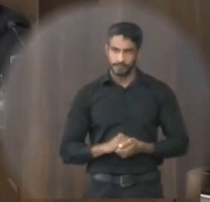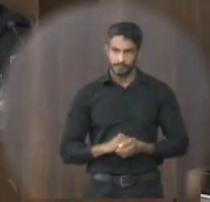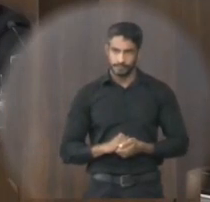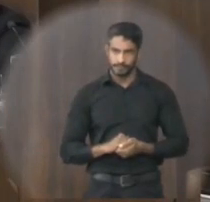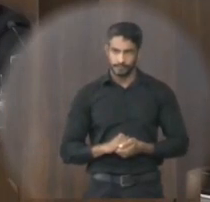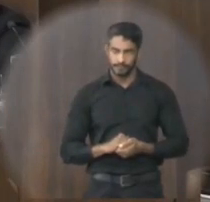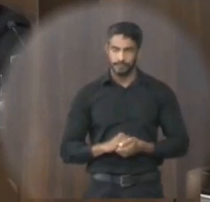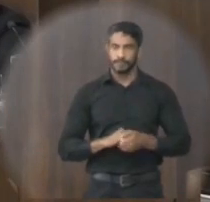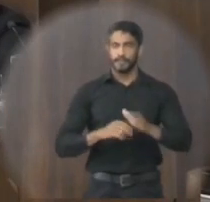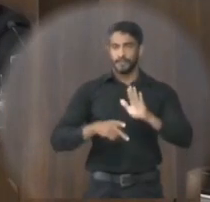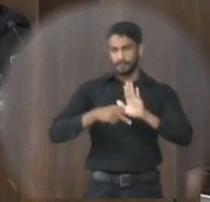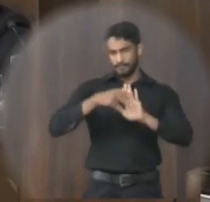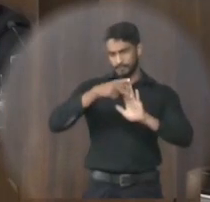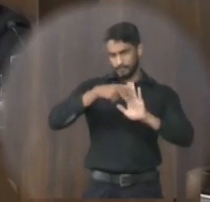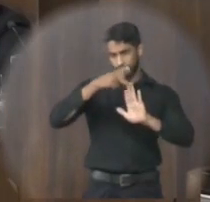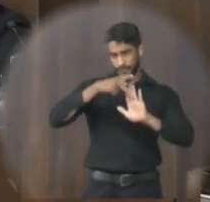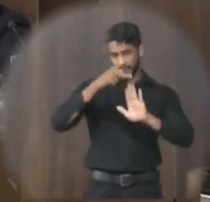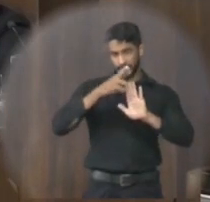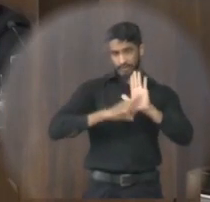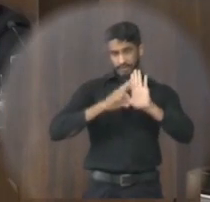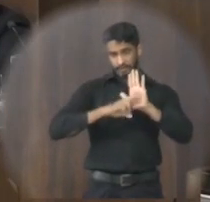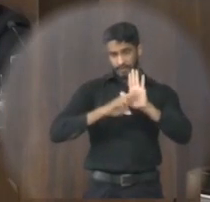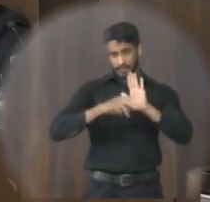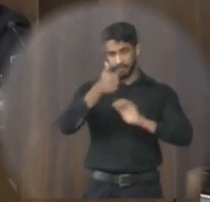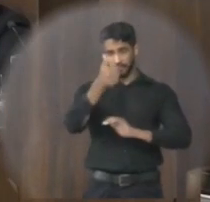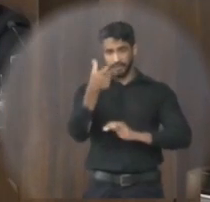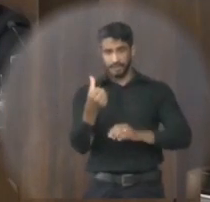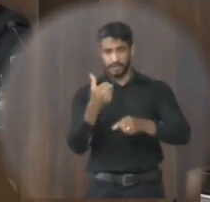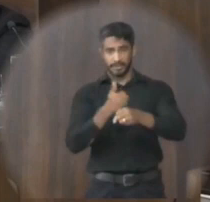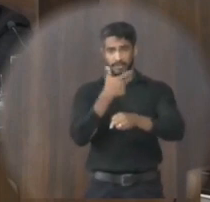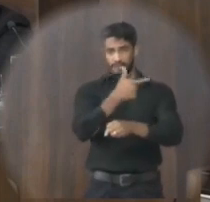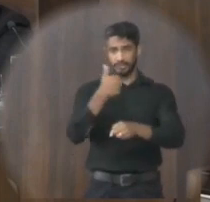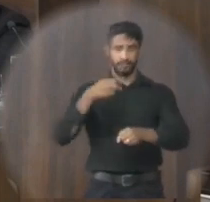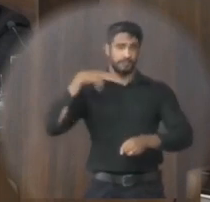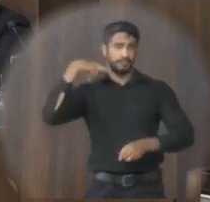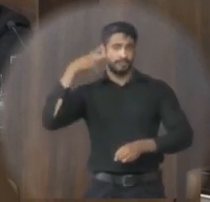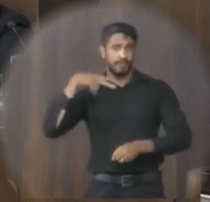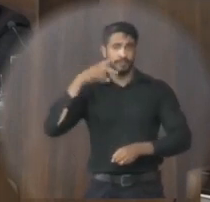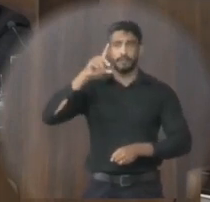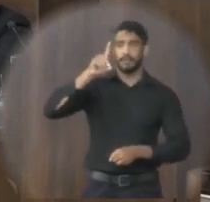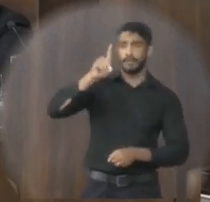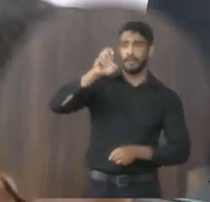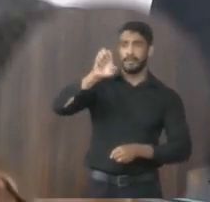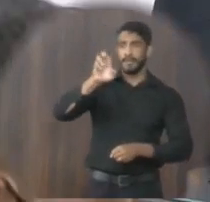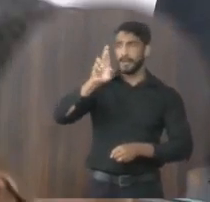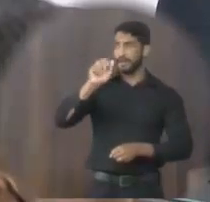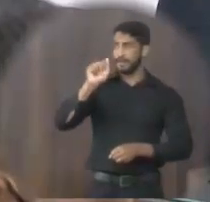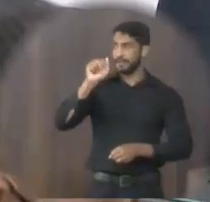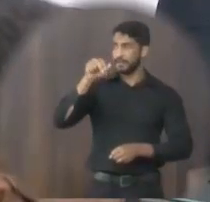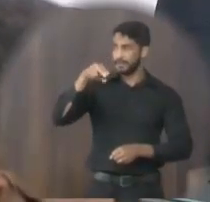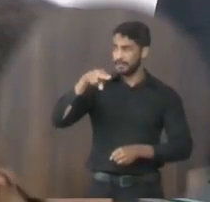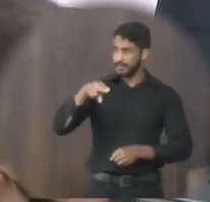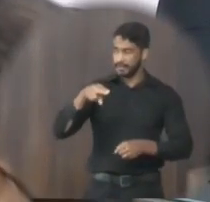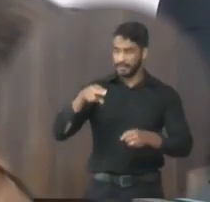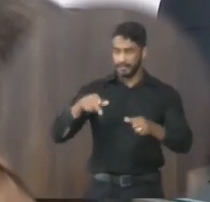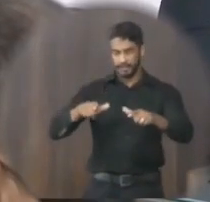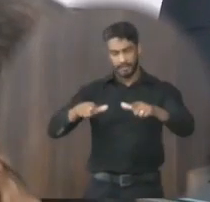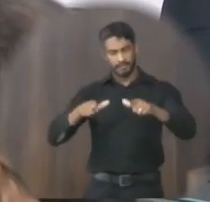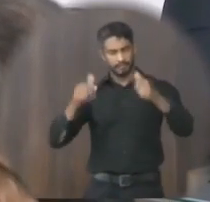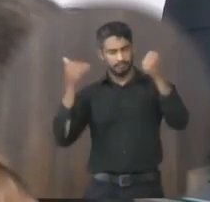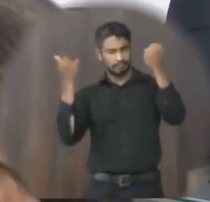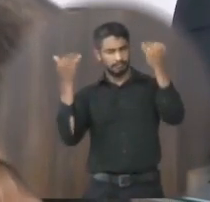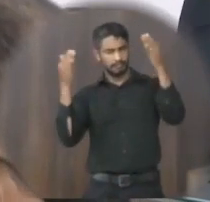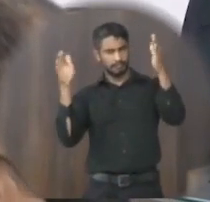Projeto de resolução 016-2021, do vereador Derlan Miranda dos Ex. Concede o título de